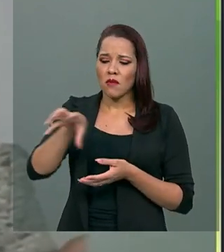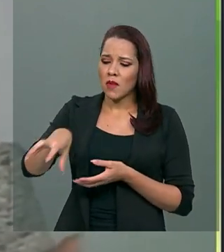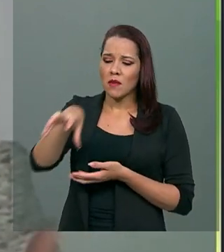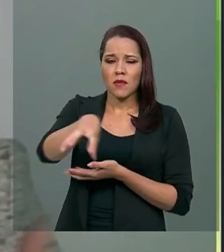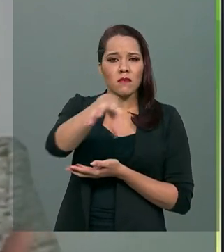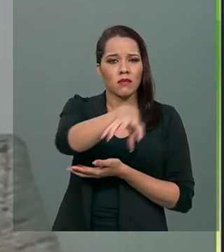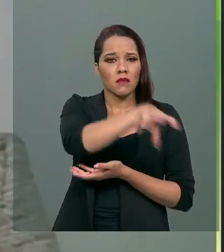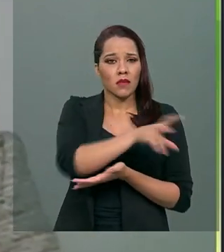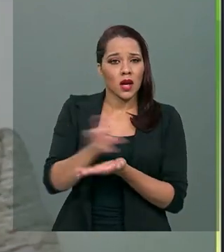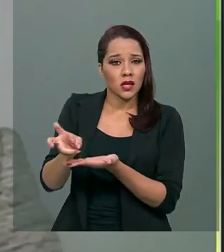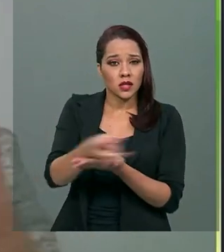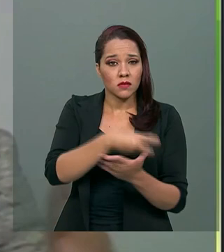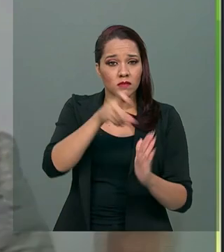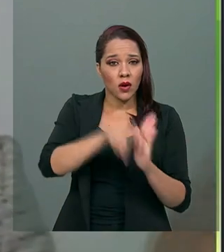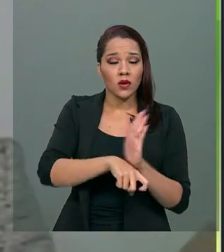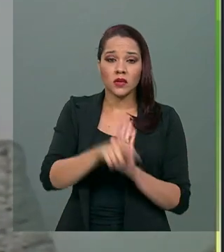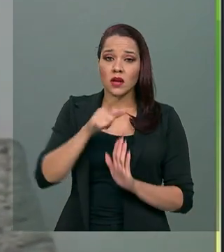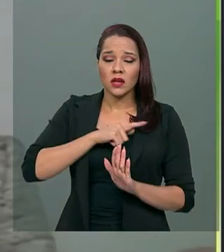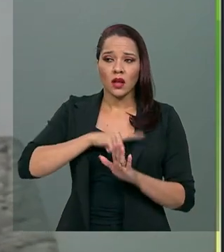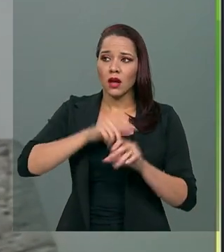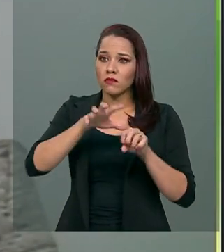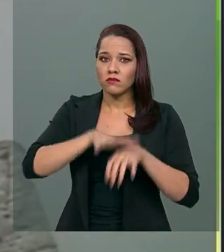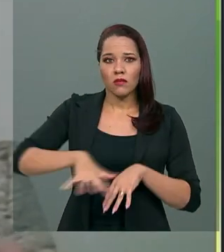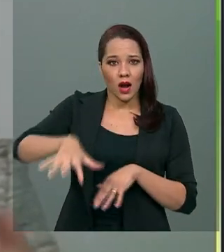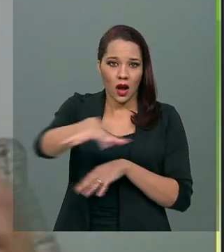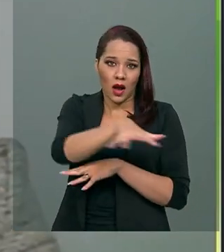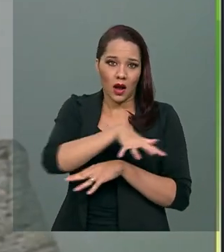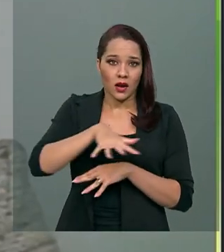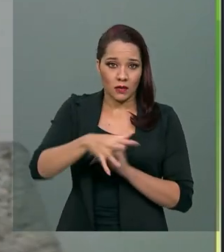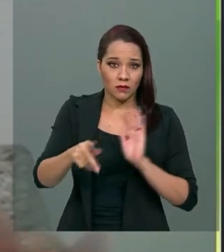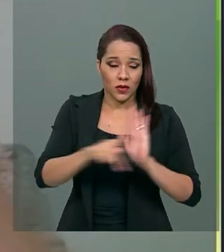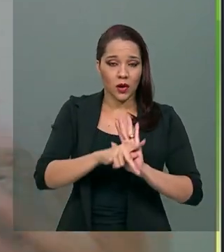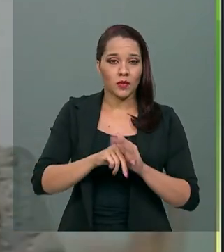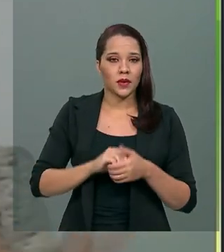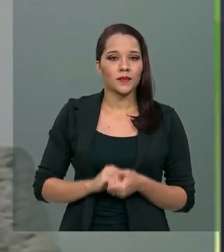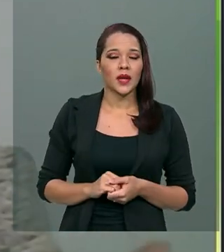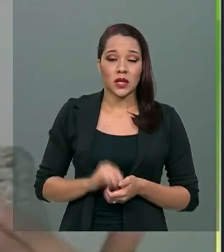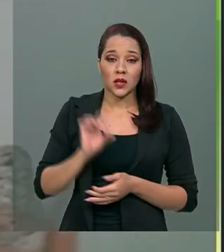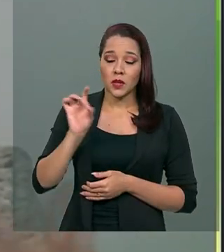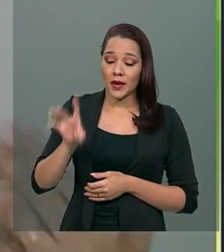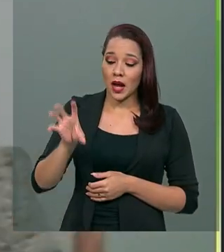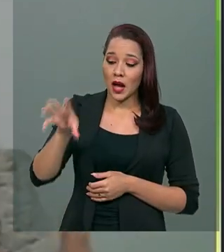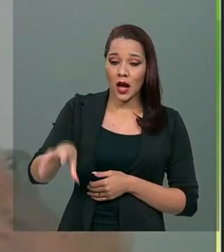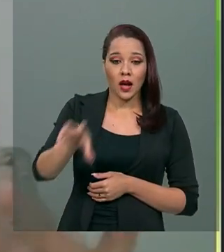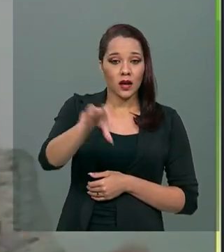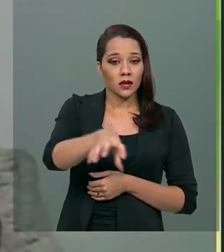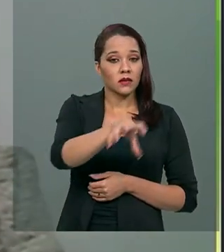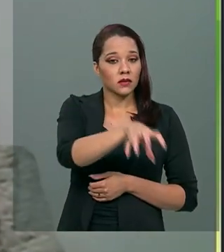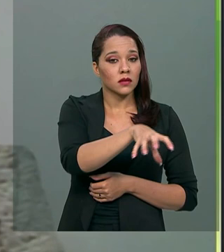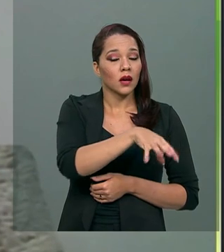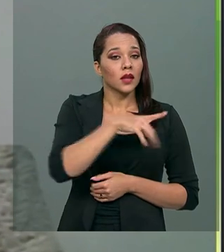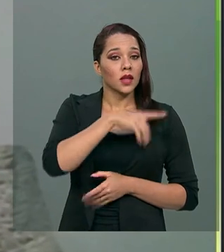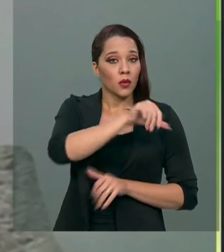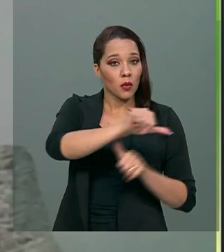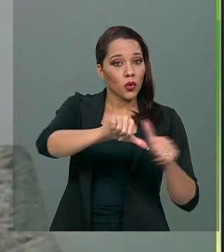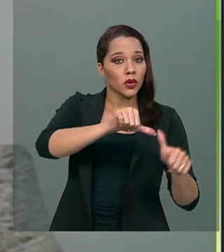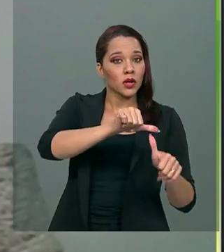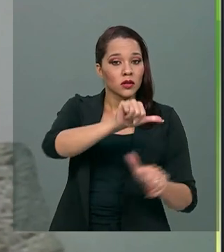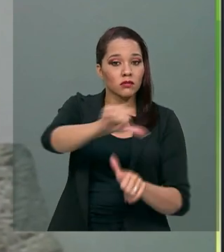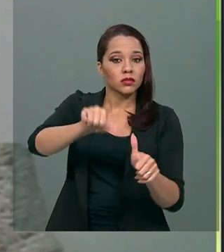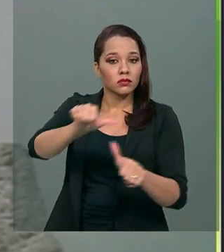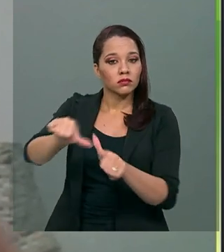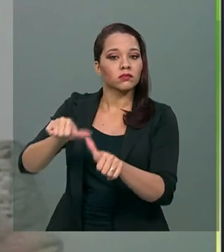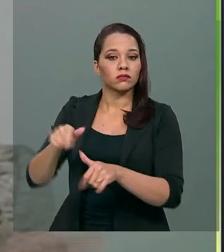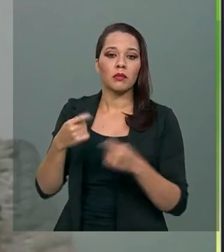tributáveis, elas têm um campo de atuação. Então, sobre cada uma dessas, há uma modificação a ser feita.